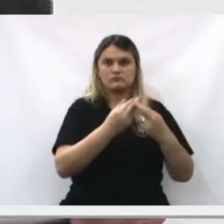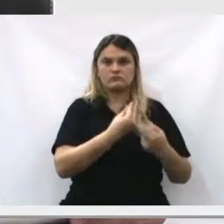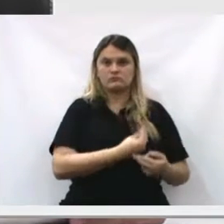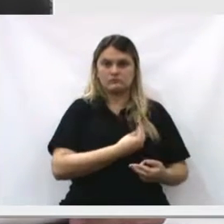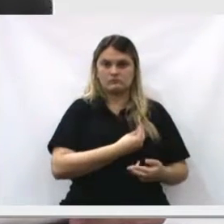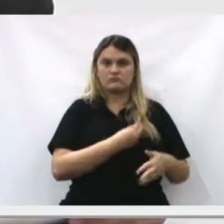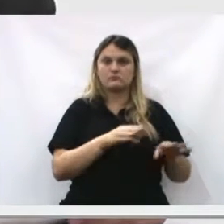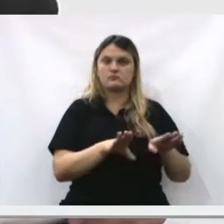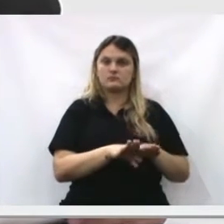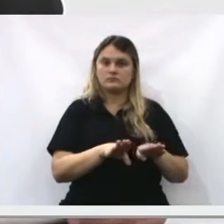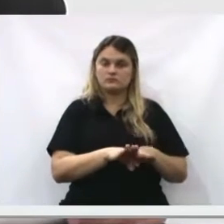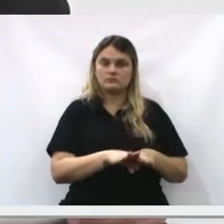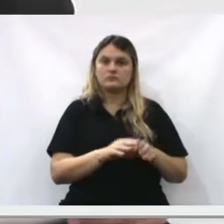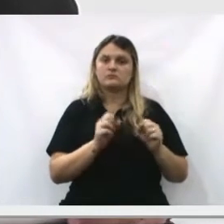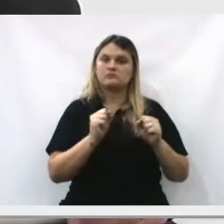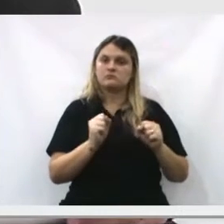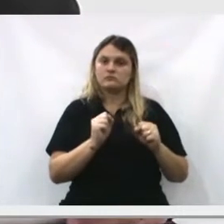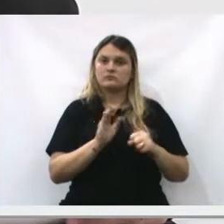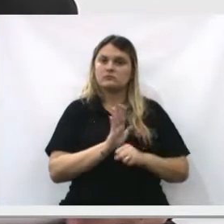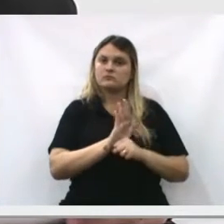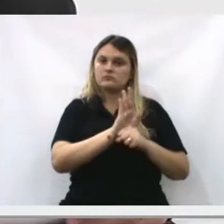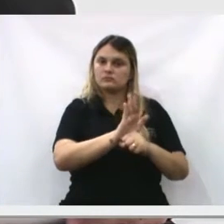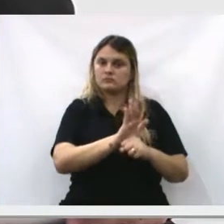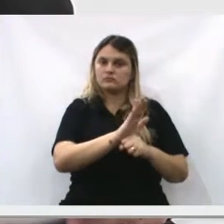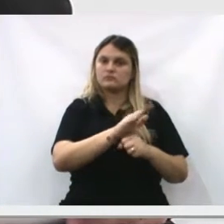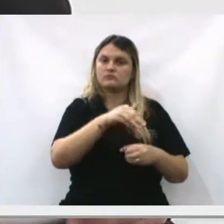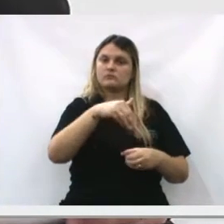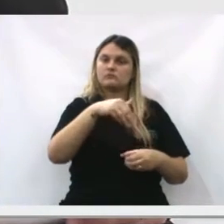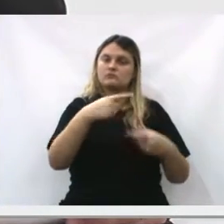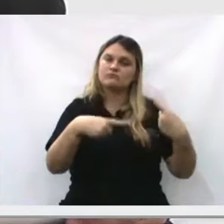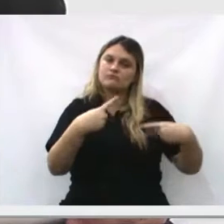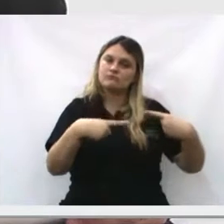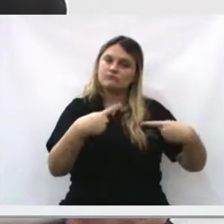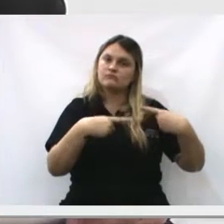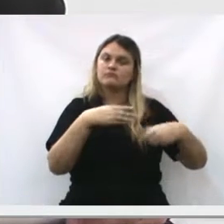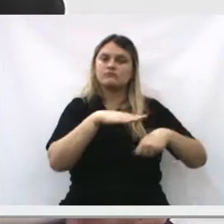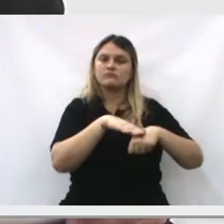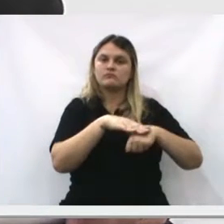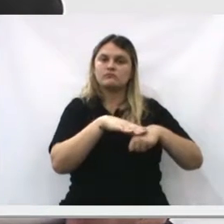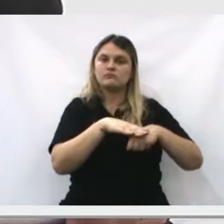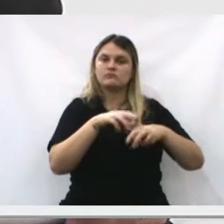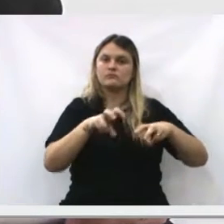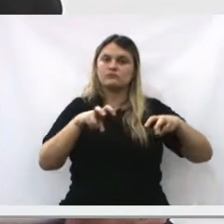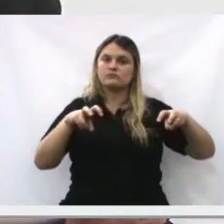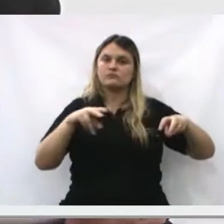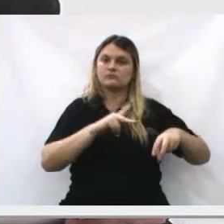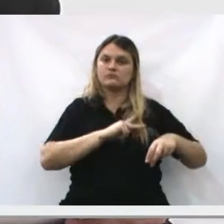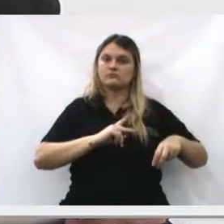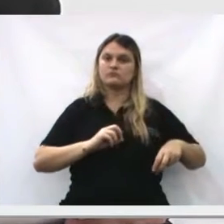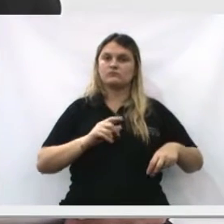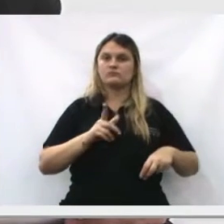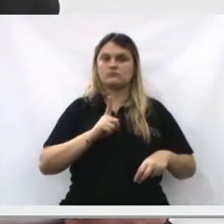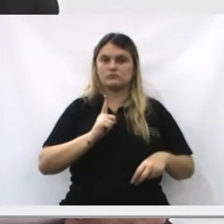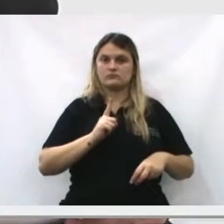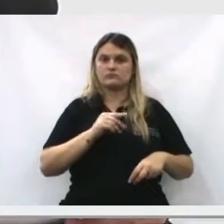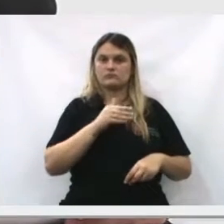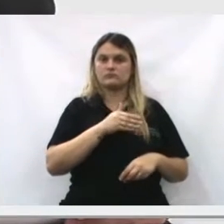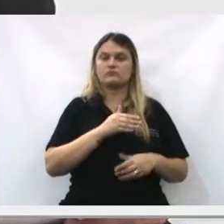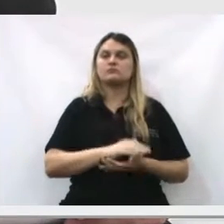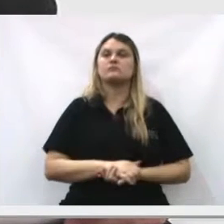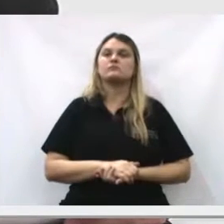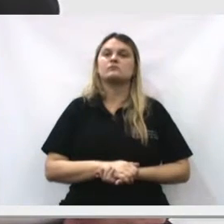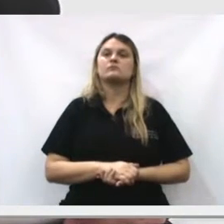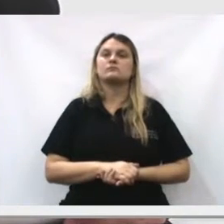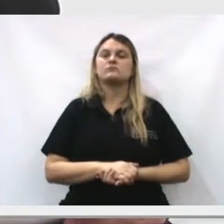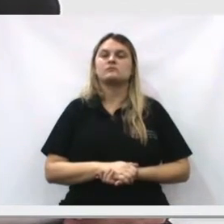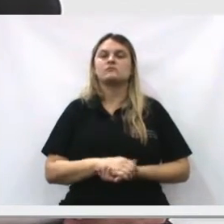presente lá também, para podermos discutir nessa audiência pública que vai ter